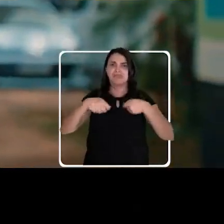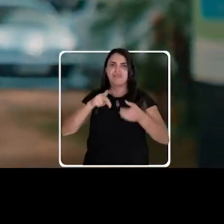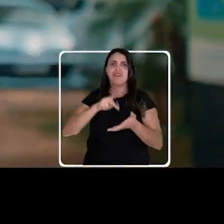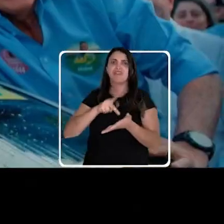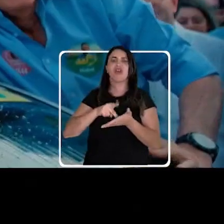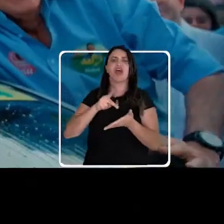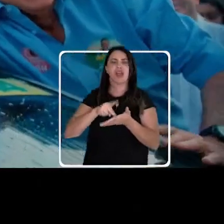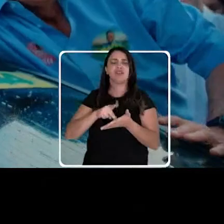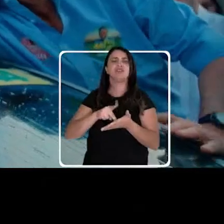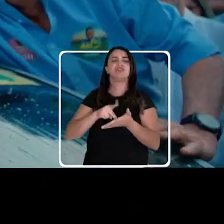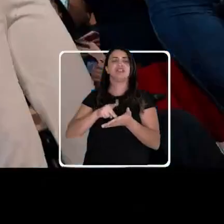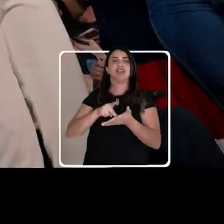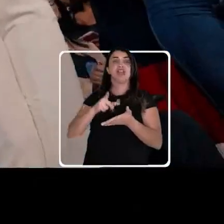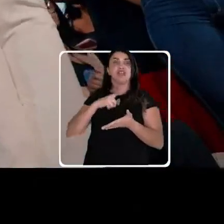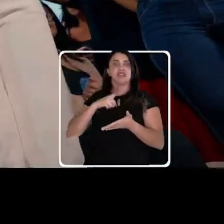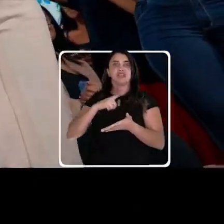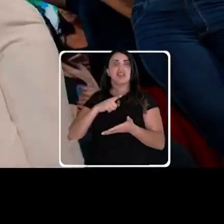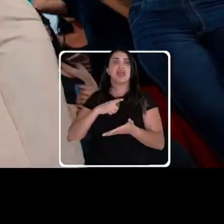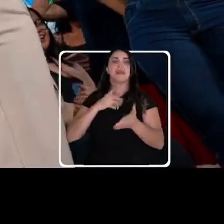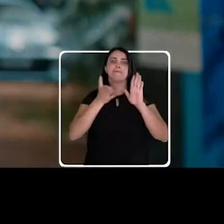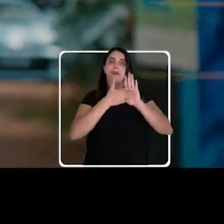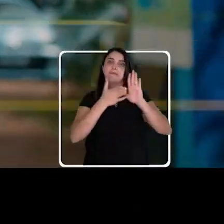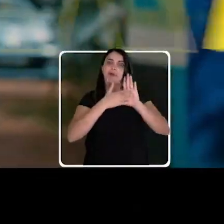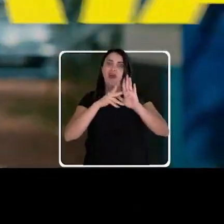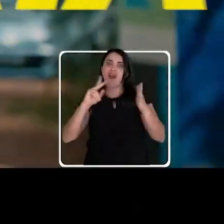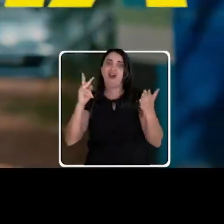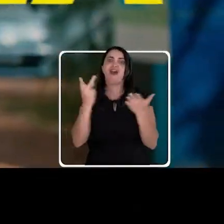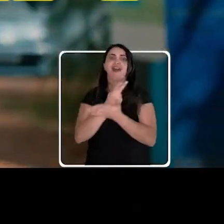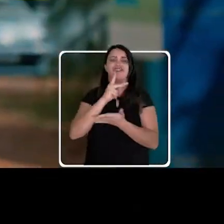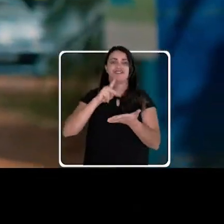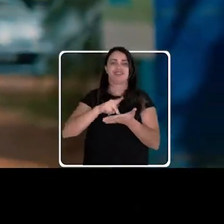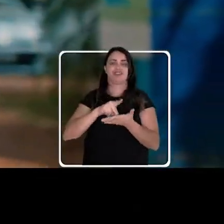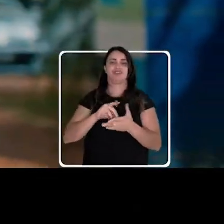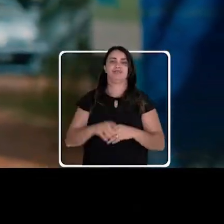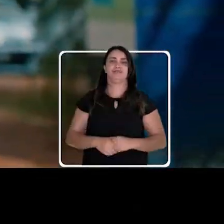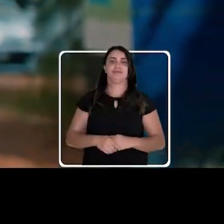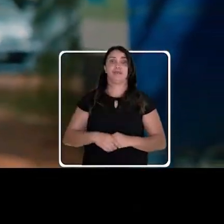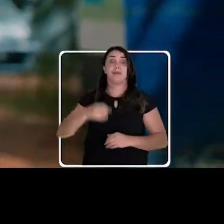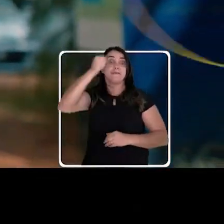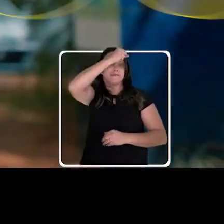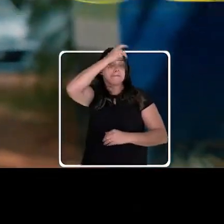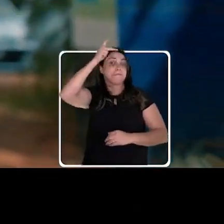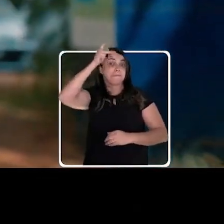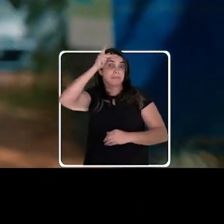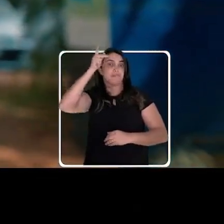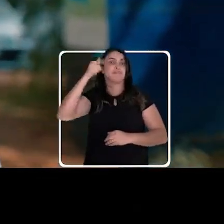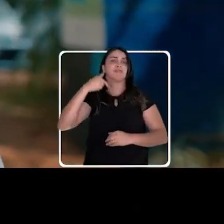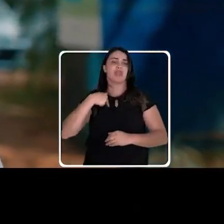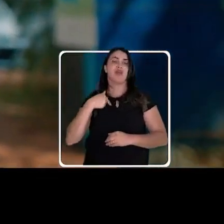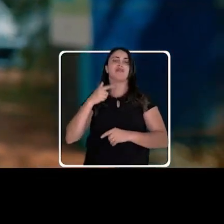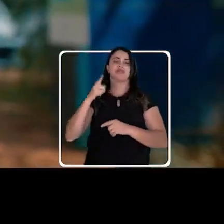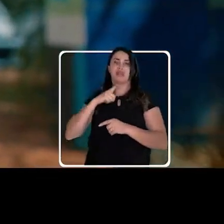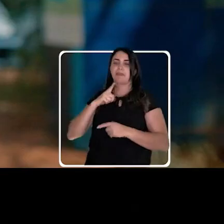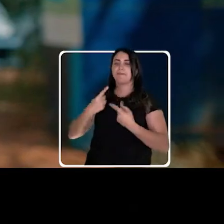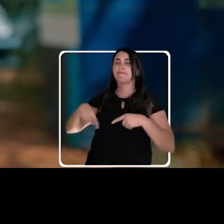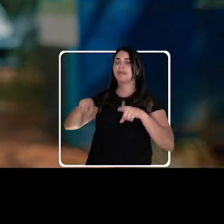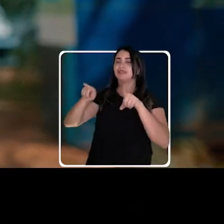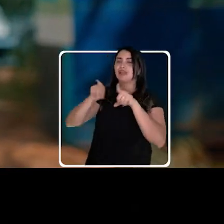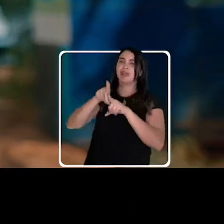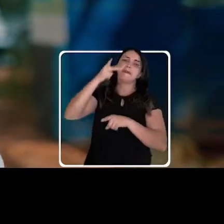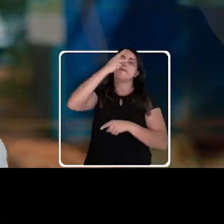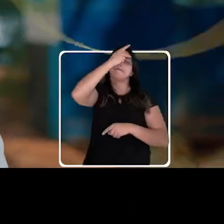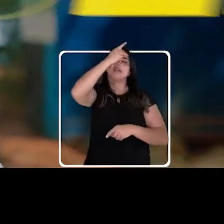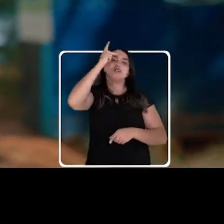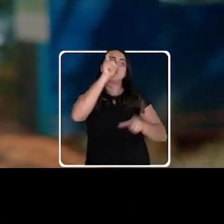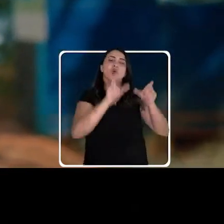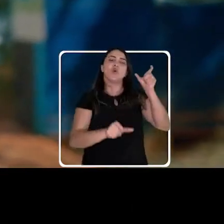pra funcionar. Pra ser prefeito, eu vou contar com a parceria de gente que fez e faz muito por Goiânia. E vou contar